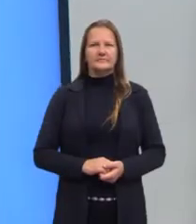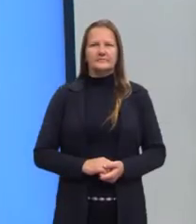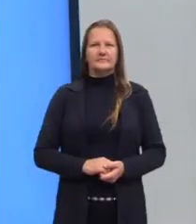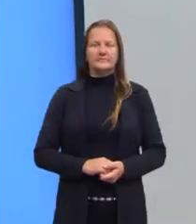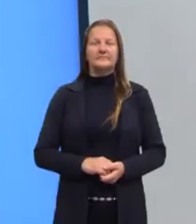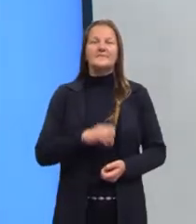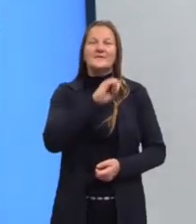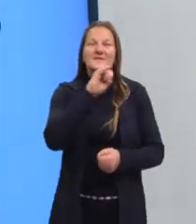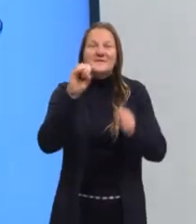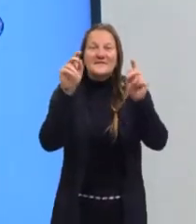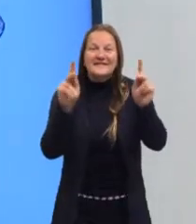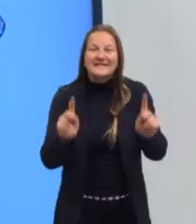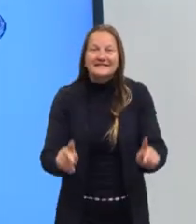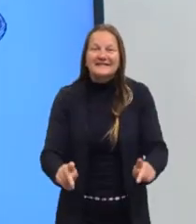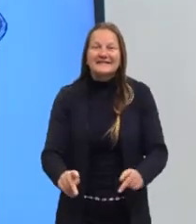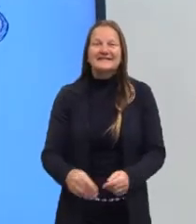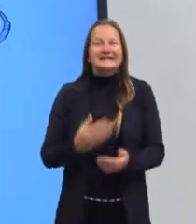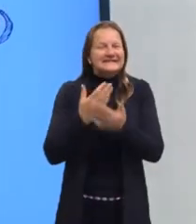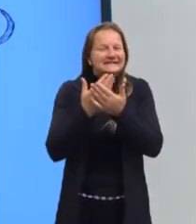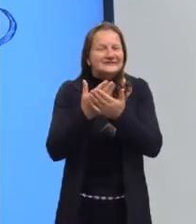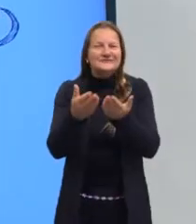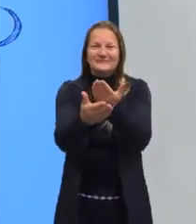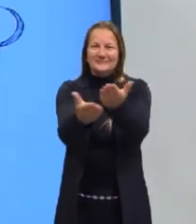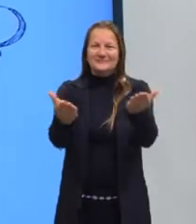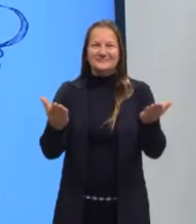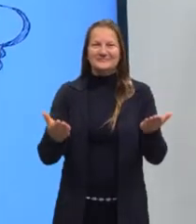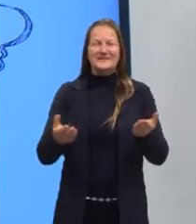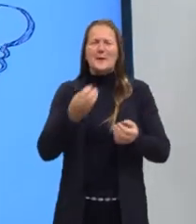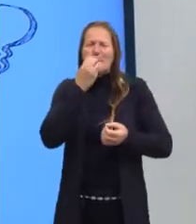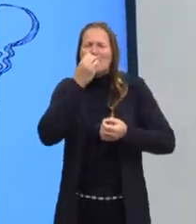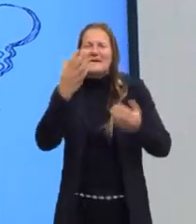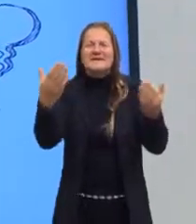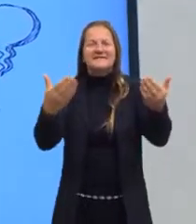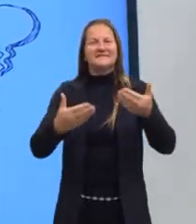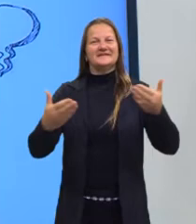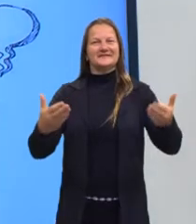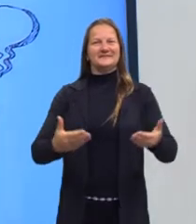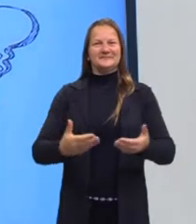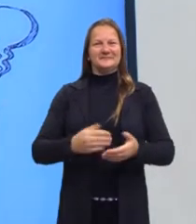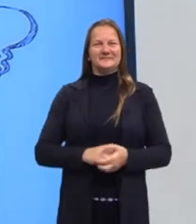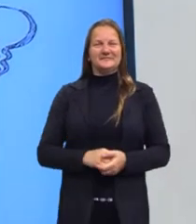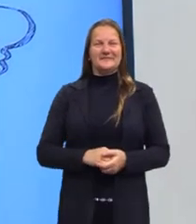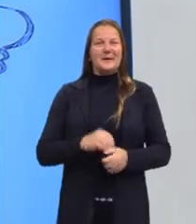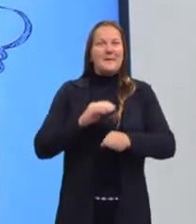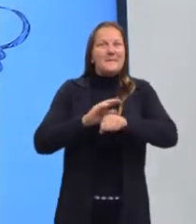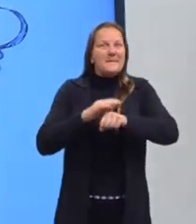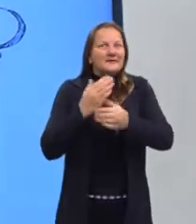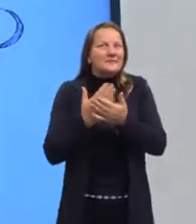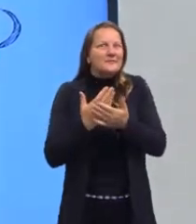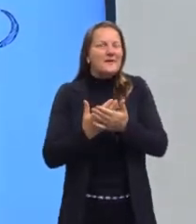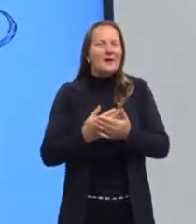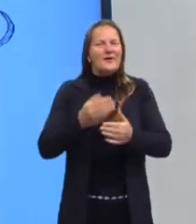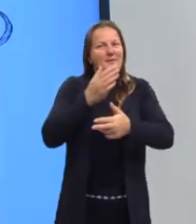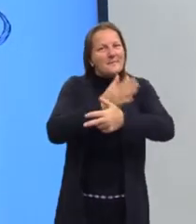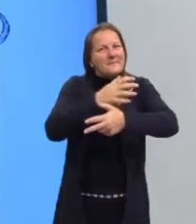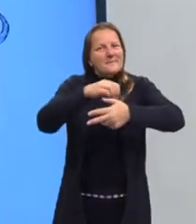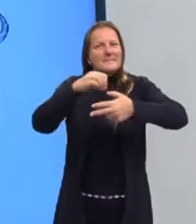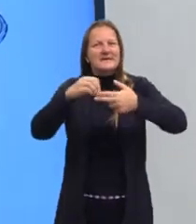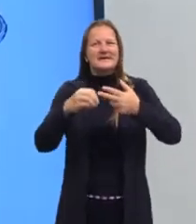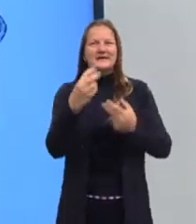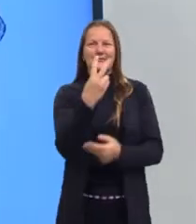Olá pessoas, olá estudantes, sejam todos bem-vindos, todas bem-vindas para mais uma aula do Pré-Enem